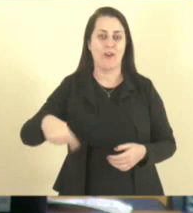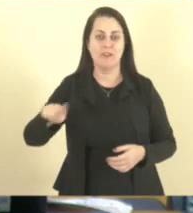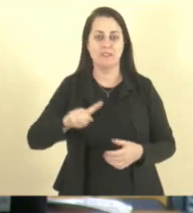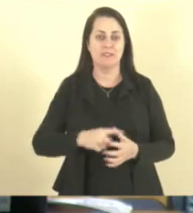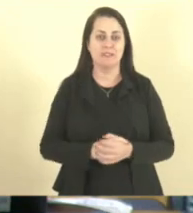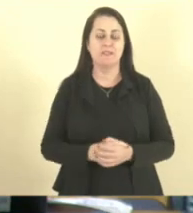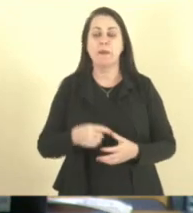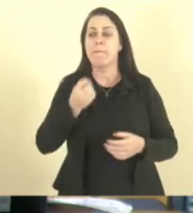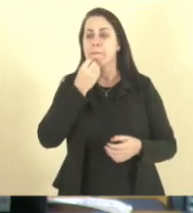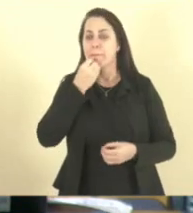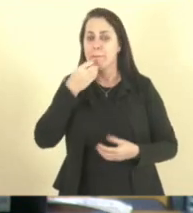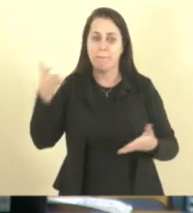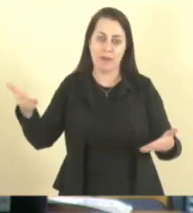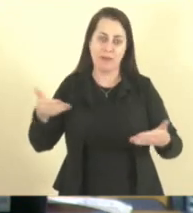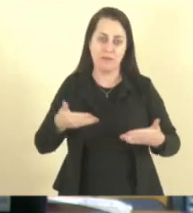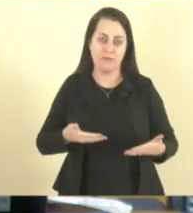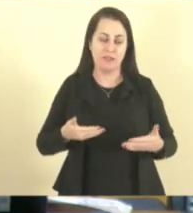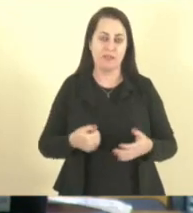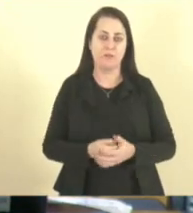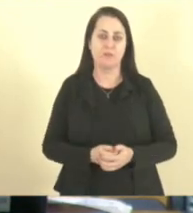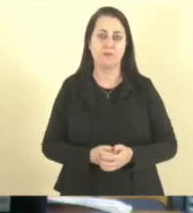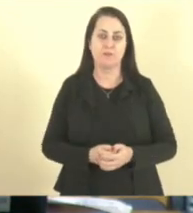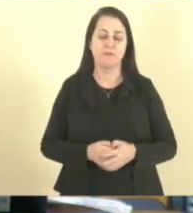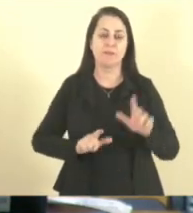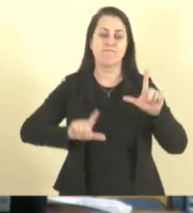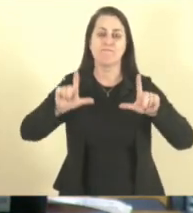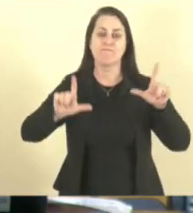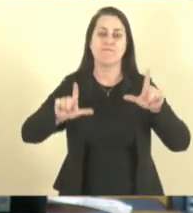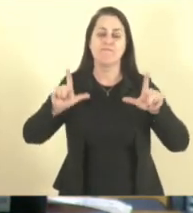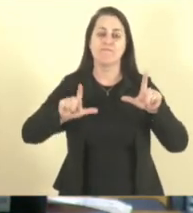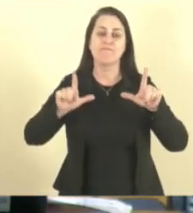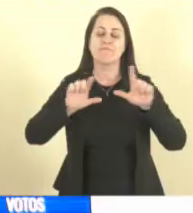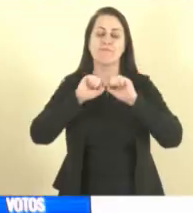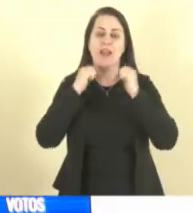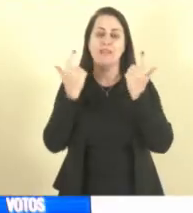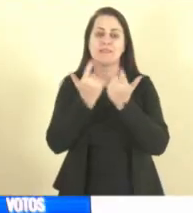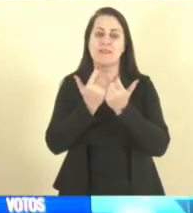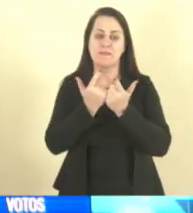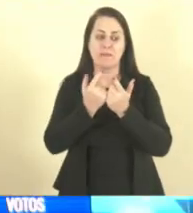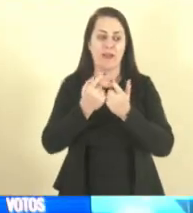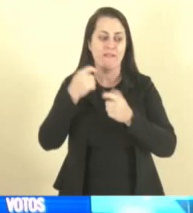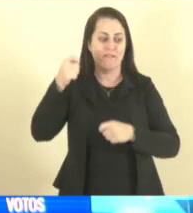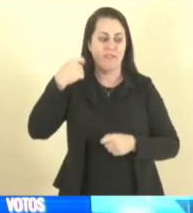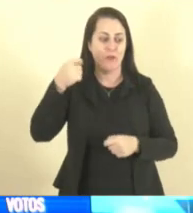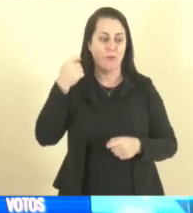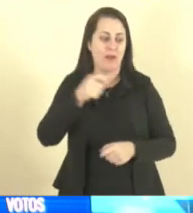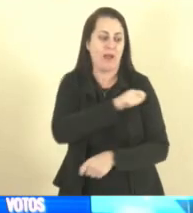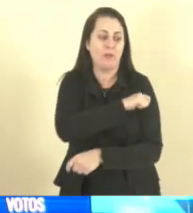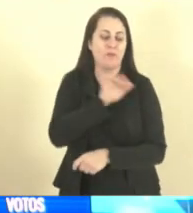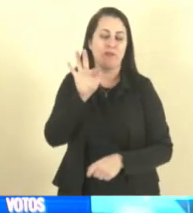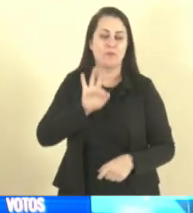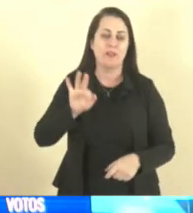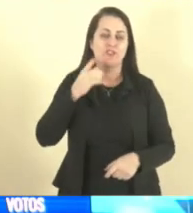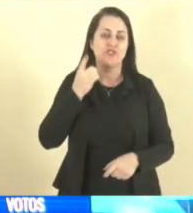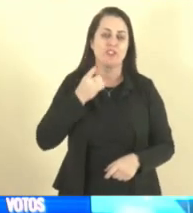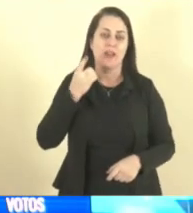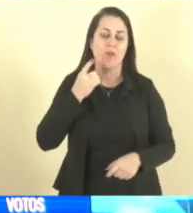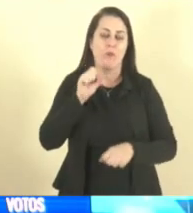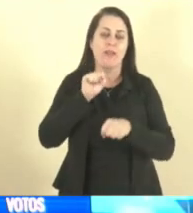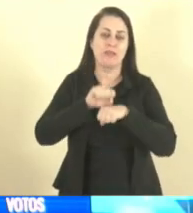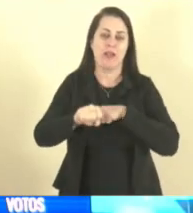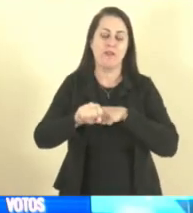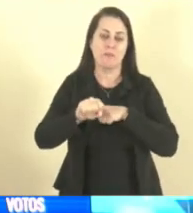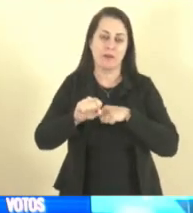Bem-vindos. Teve a Assembleia, peço que filme ali os alunos da faculdade de Direito do oitavo período. E desejo